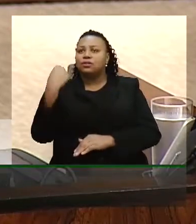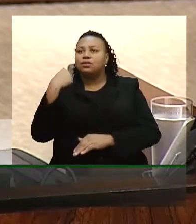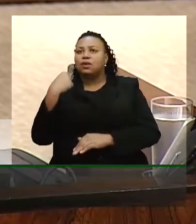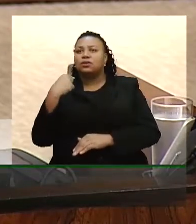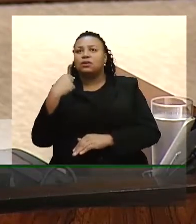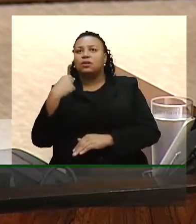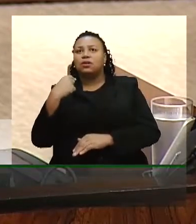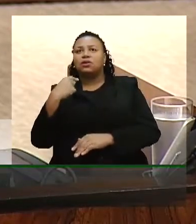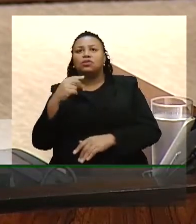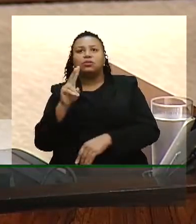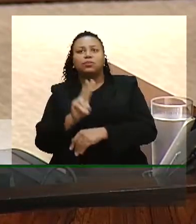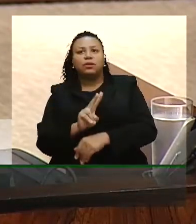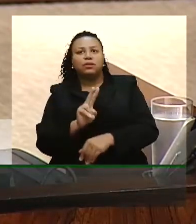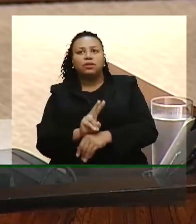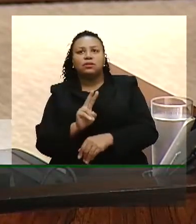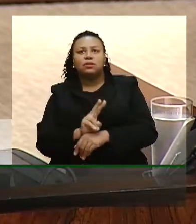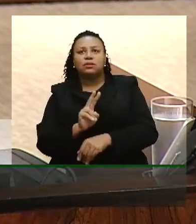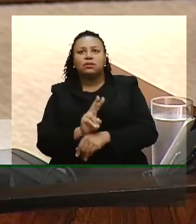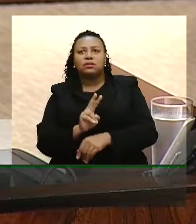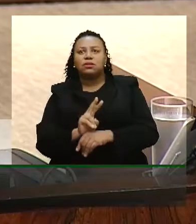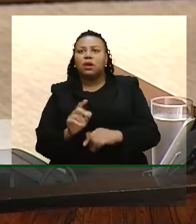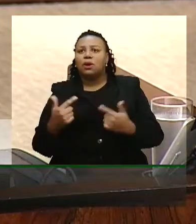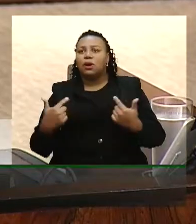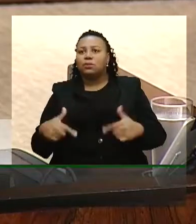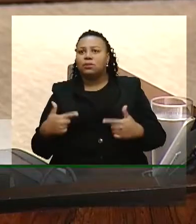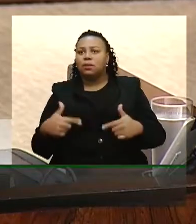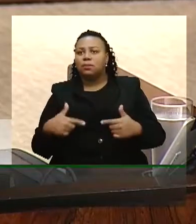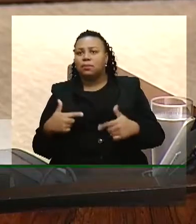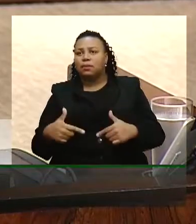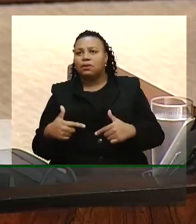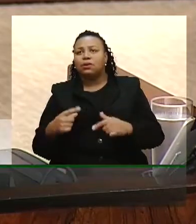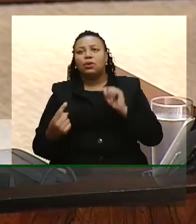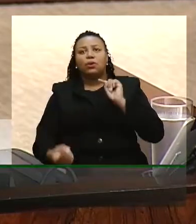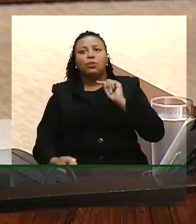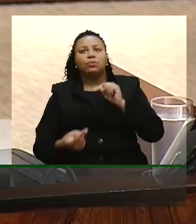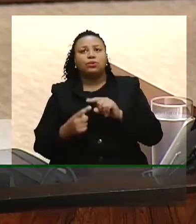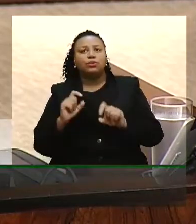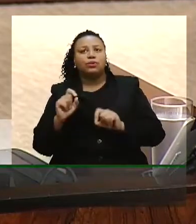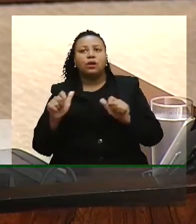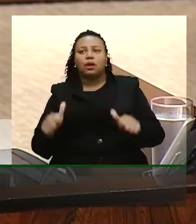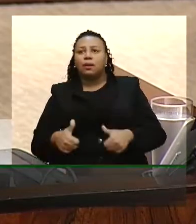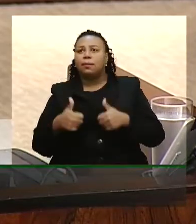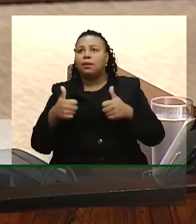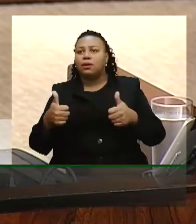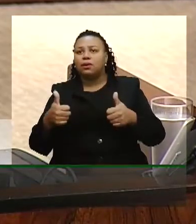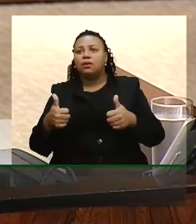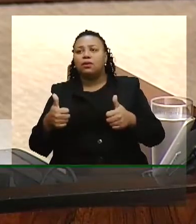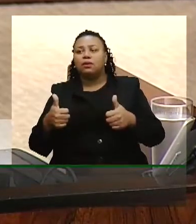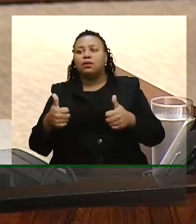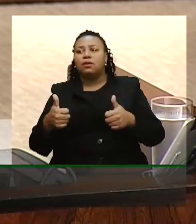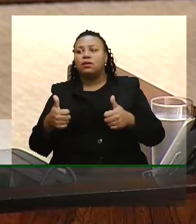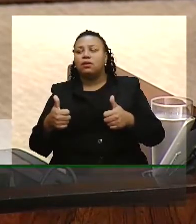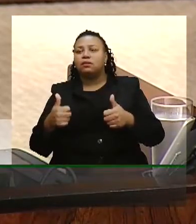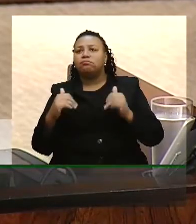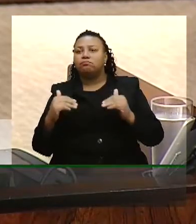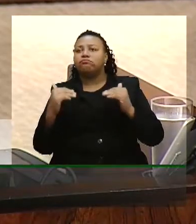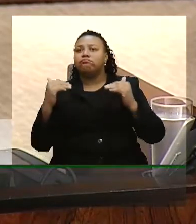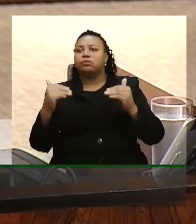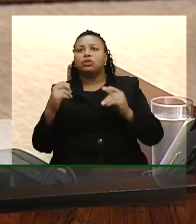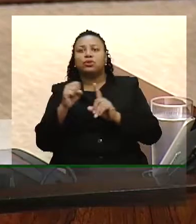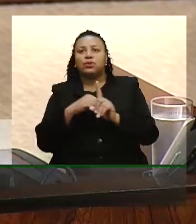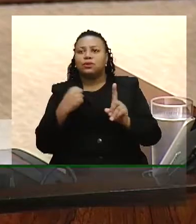disposições de proteção ao trabalhador, que visem a melhoria de sua posição social.